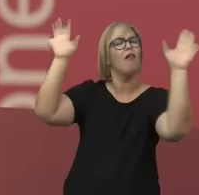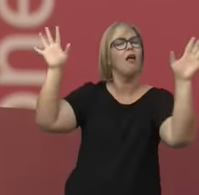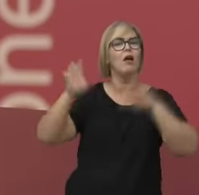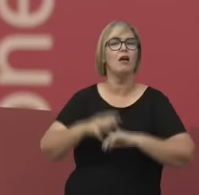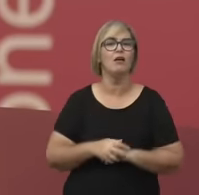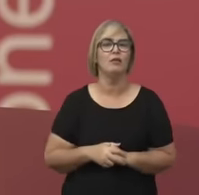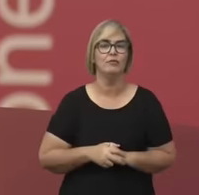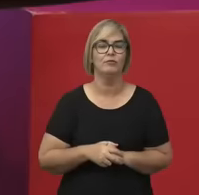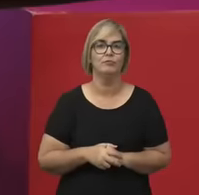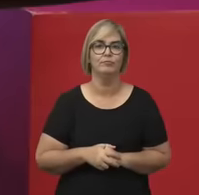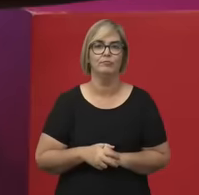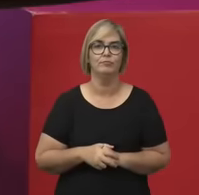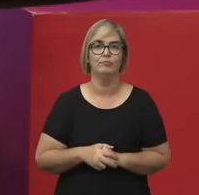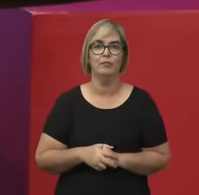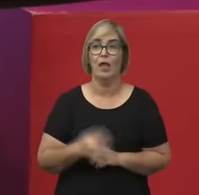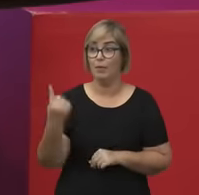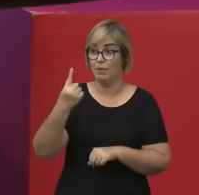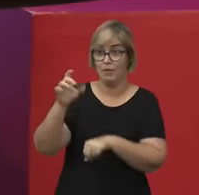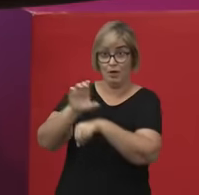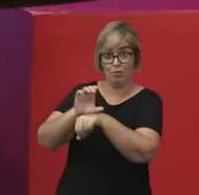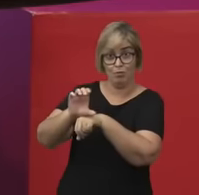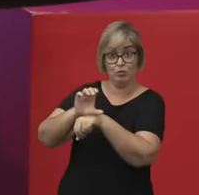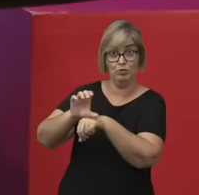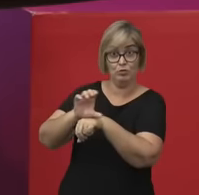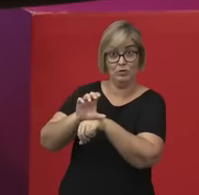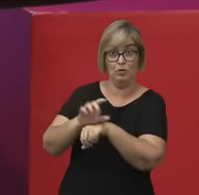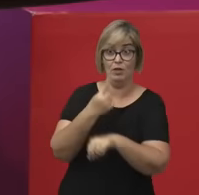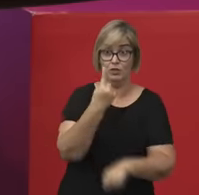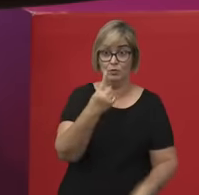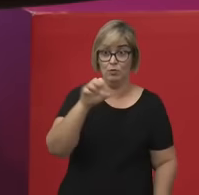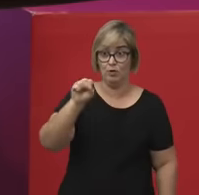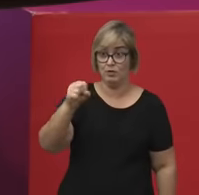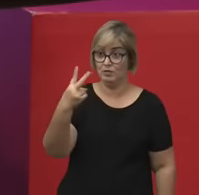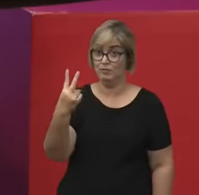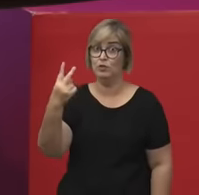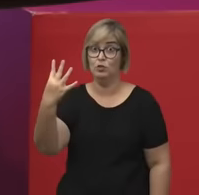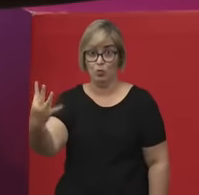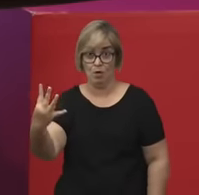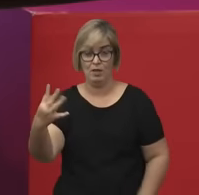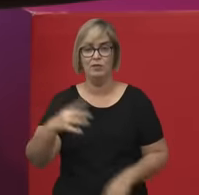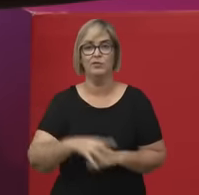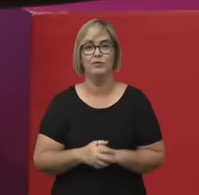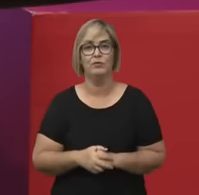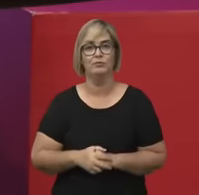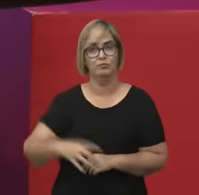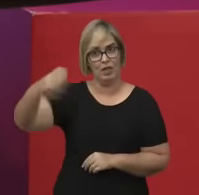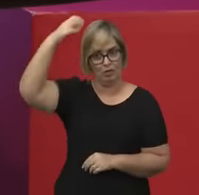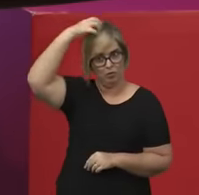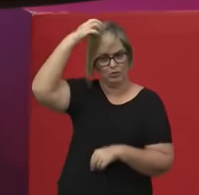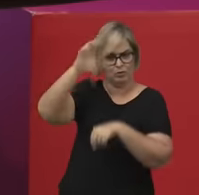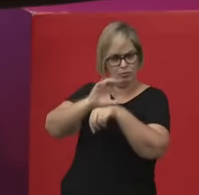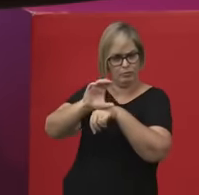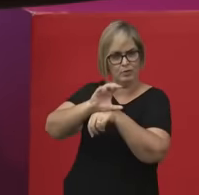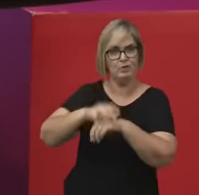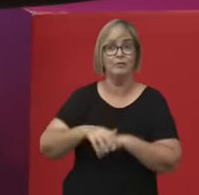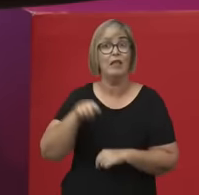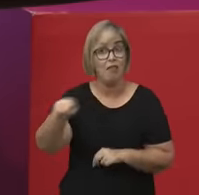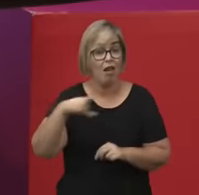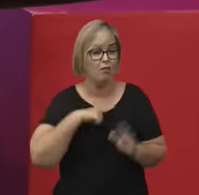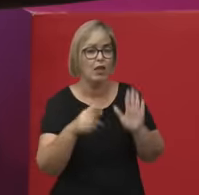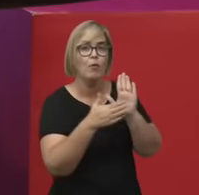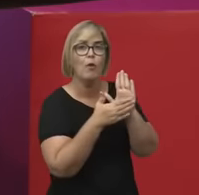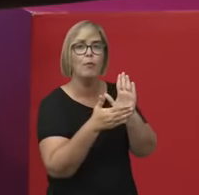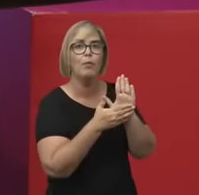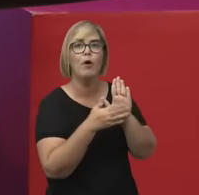a primeira Constituição Imperial do Brasil é de 1824. E com ela vem uma proposta de